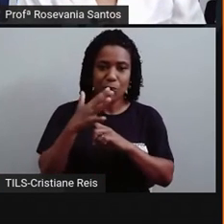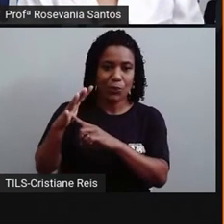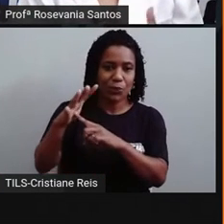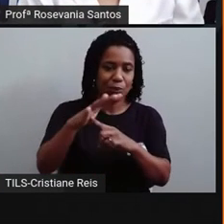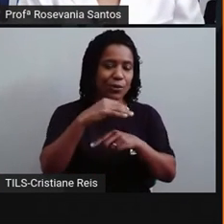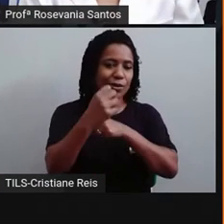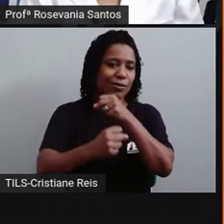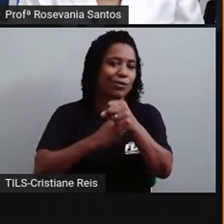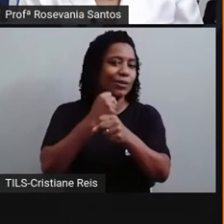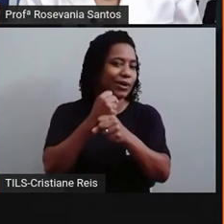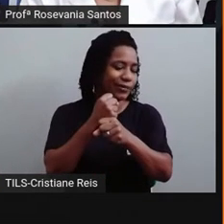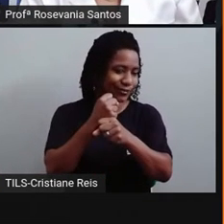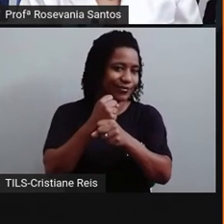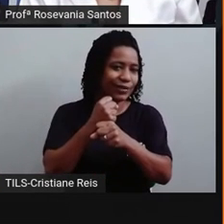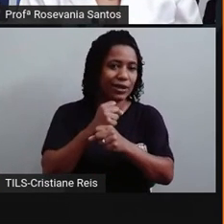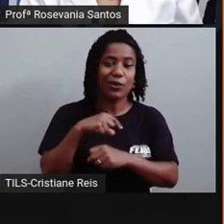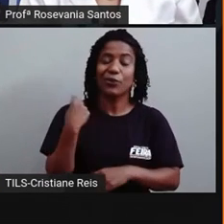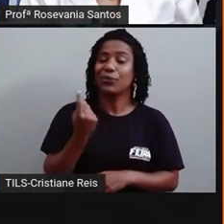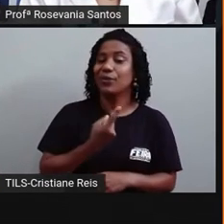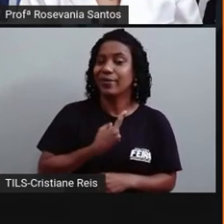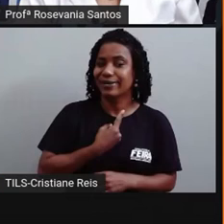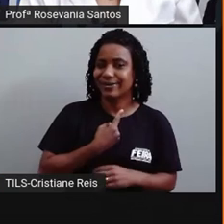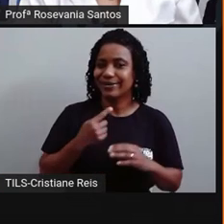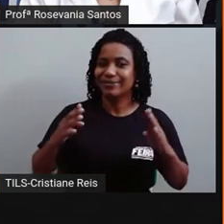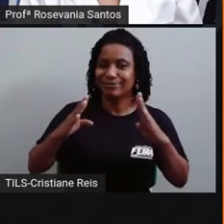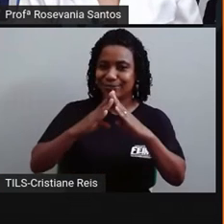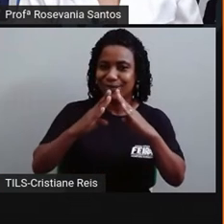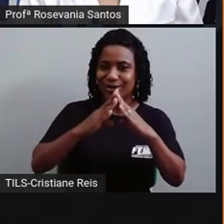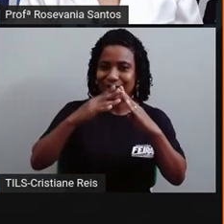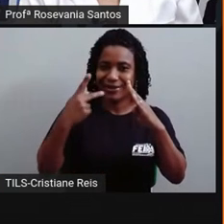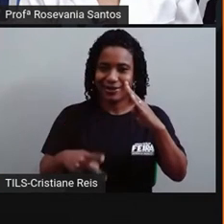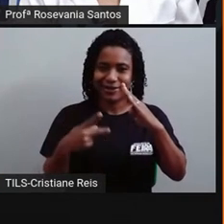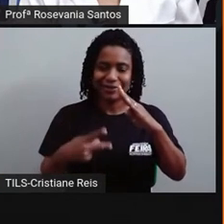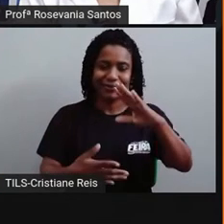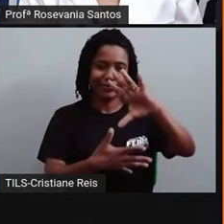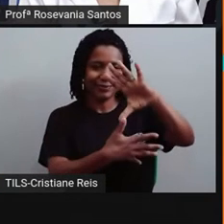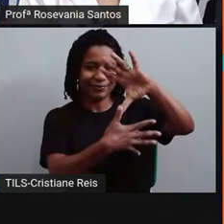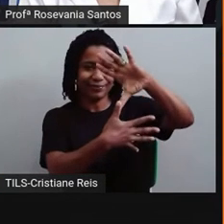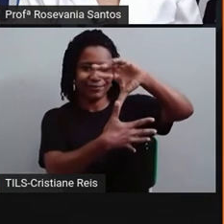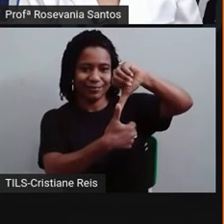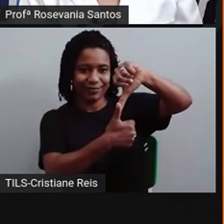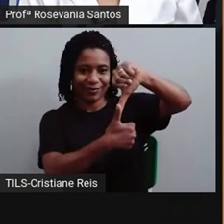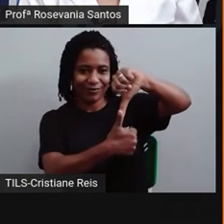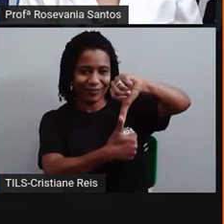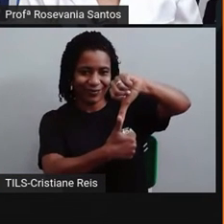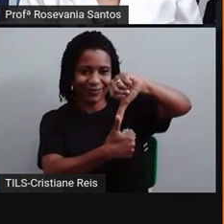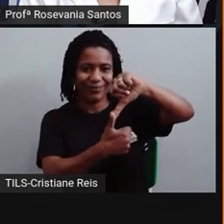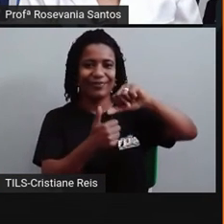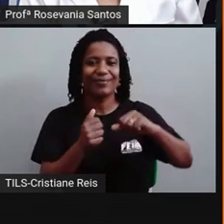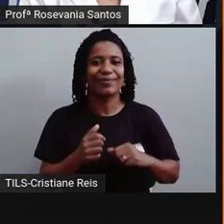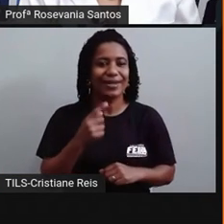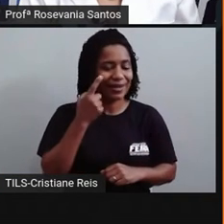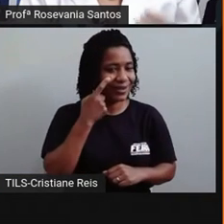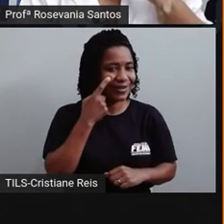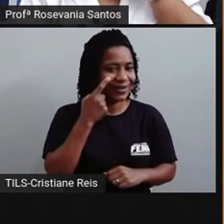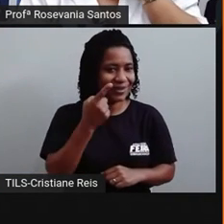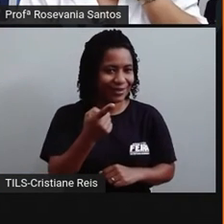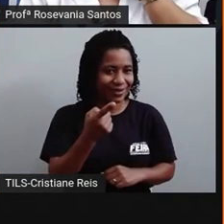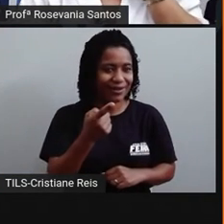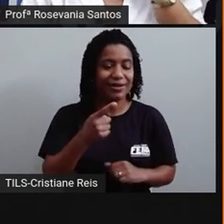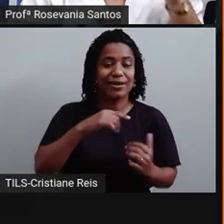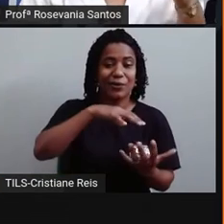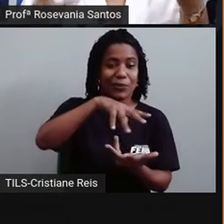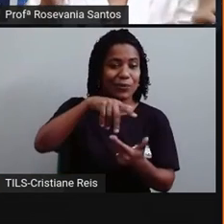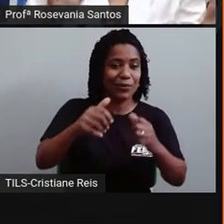para a gente que mora na região central, mais próxima, né, na zona tropical, na zona central do planeta,